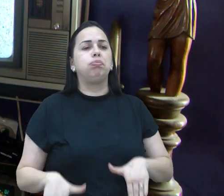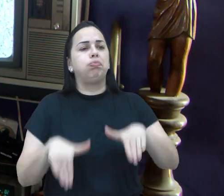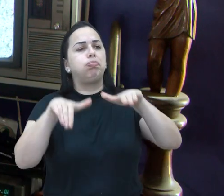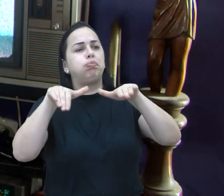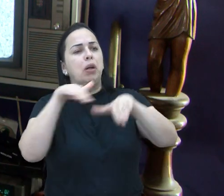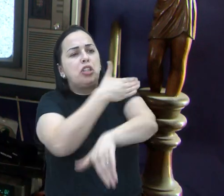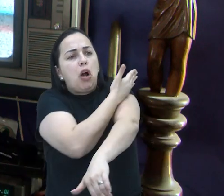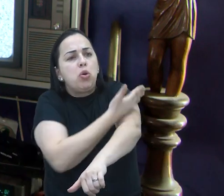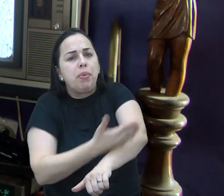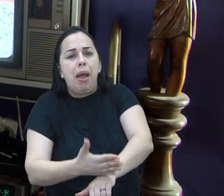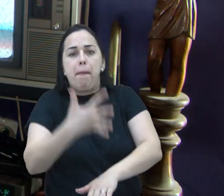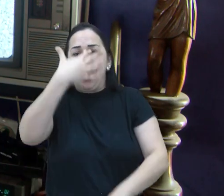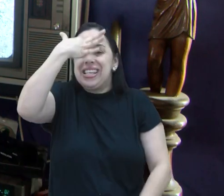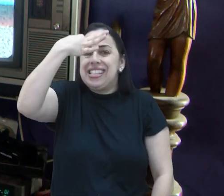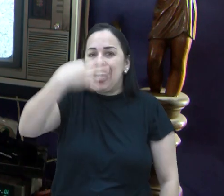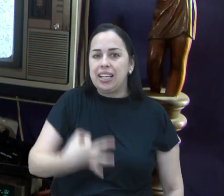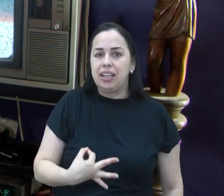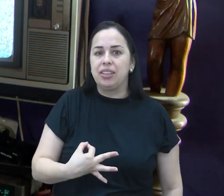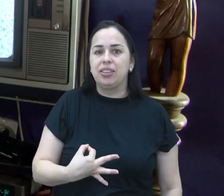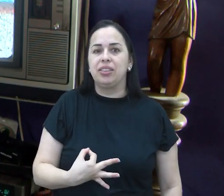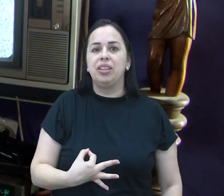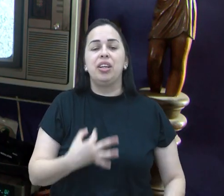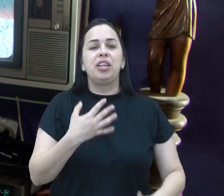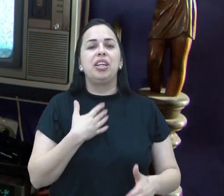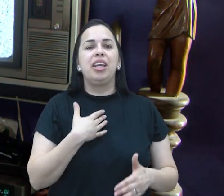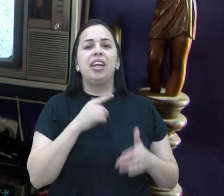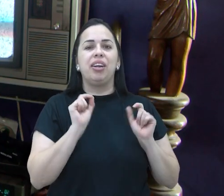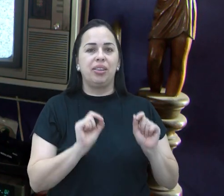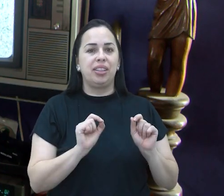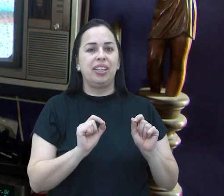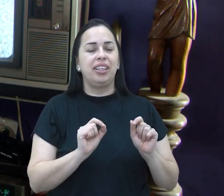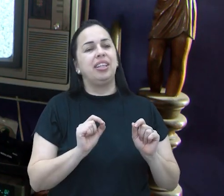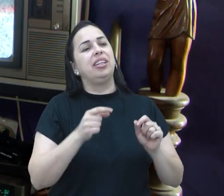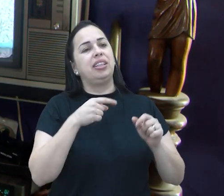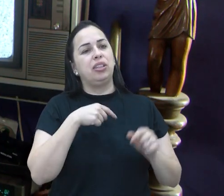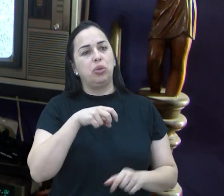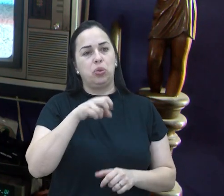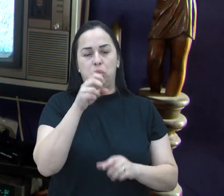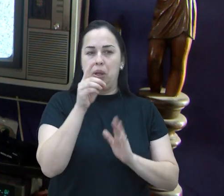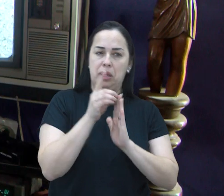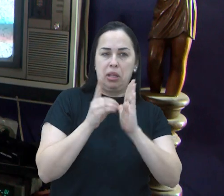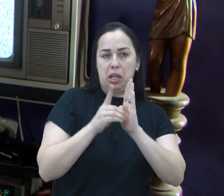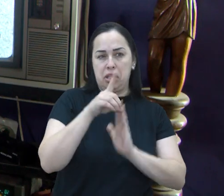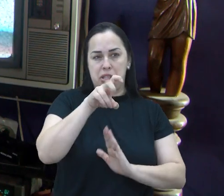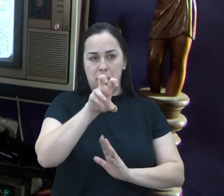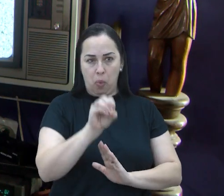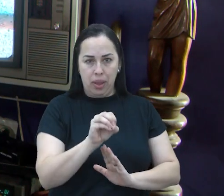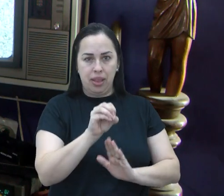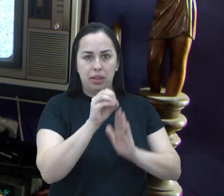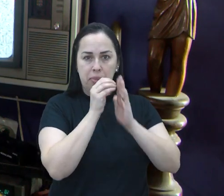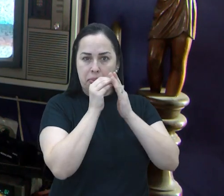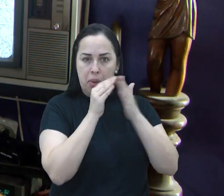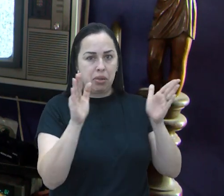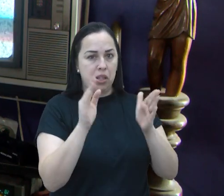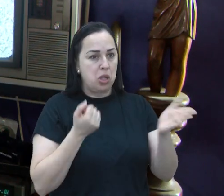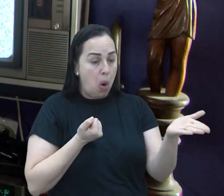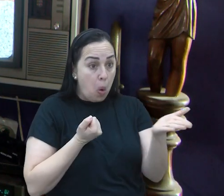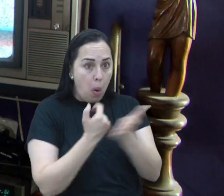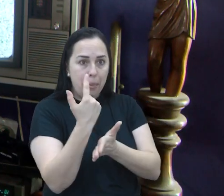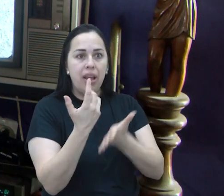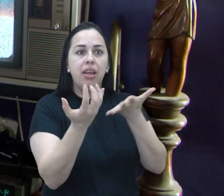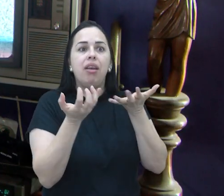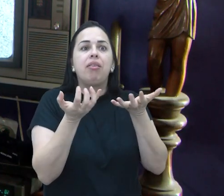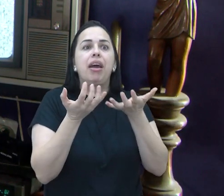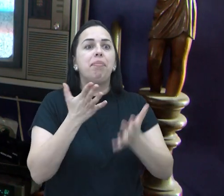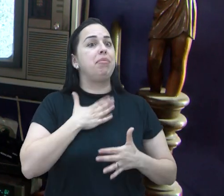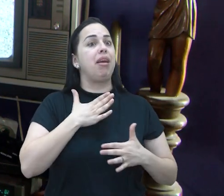Então, eu sempre cresci com isso. Mas eu tive certeza, quando lançaram uma coleção dos anos 50,